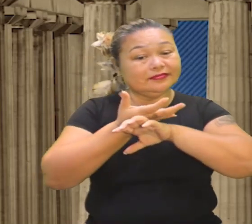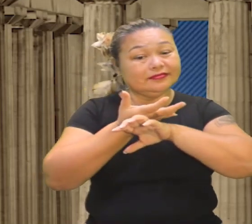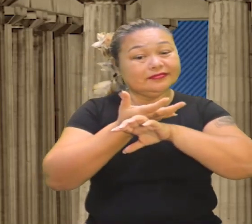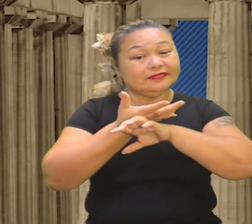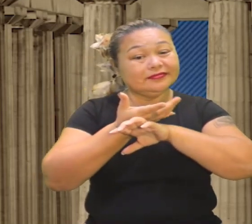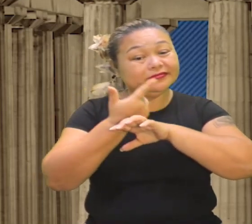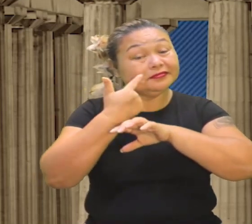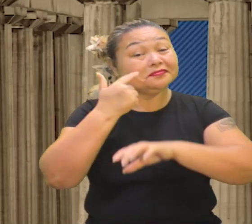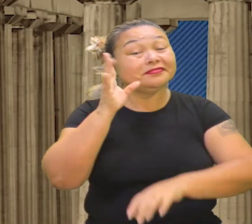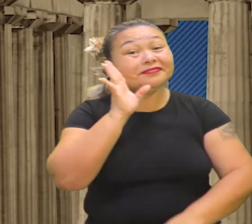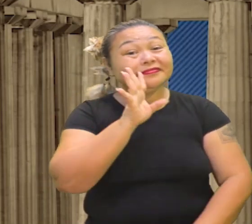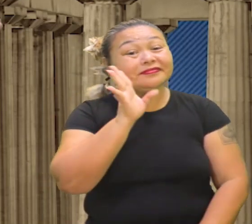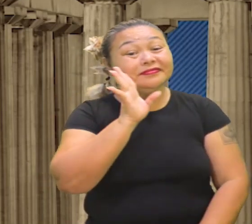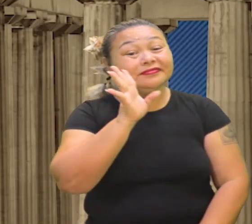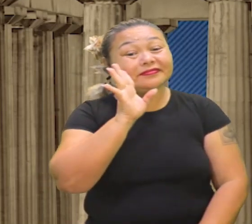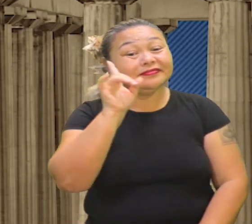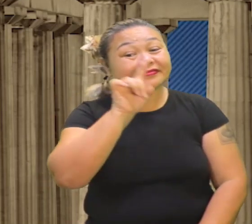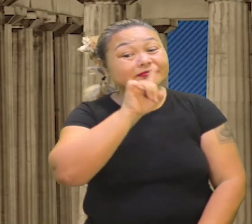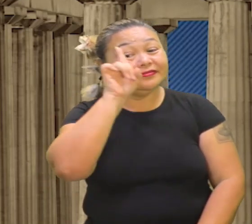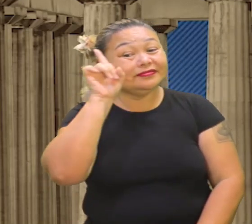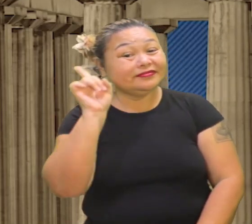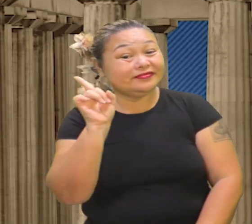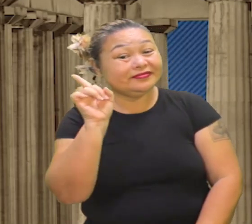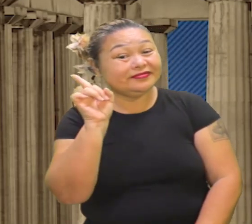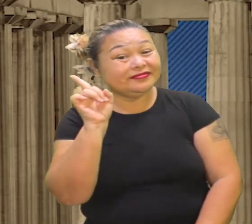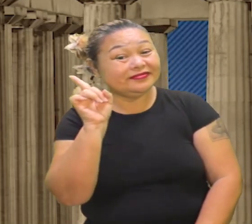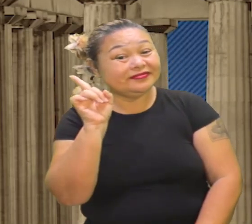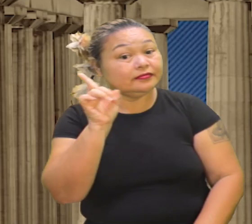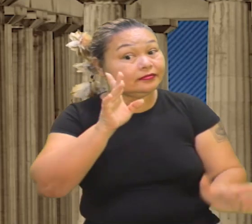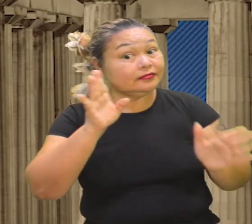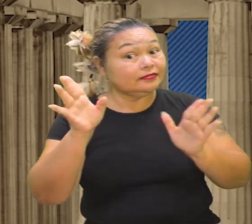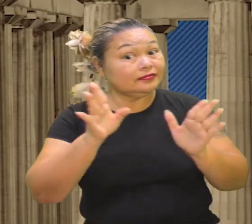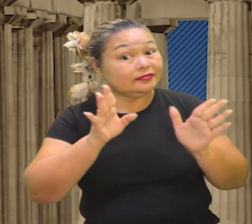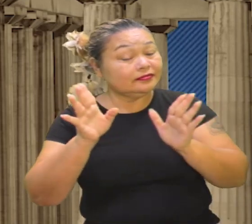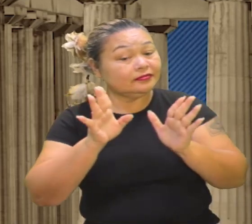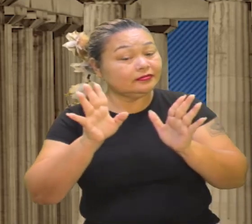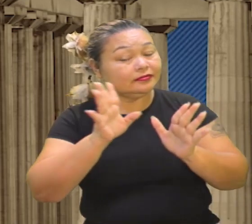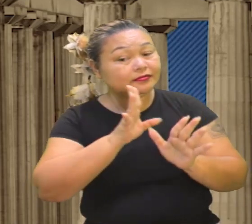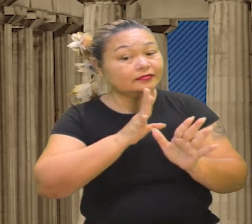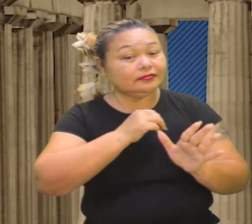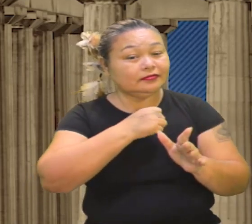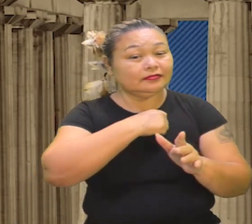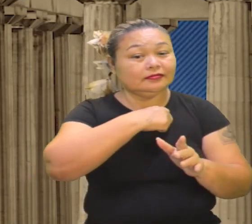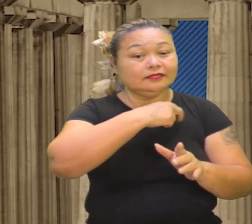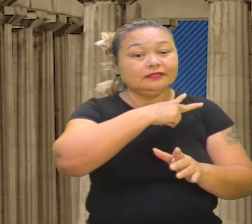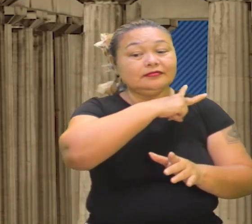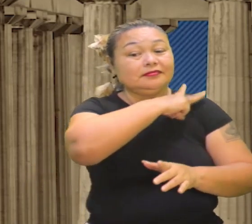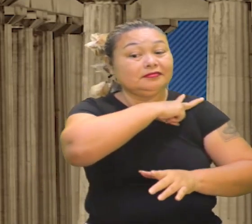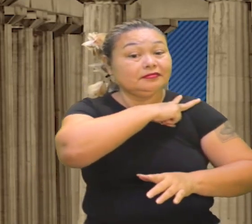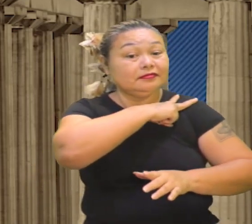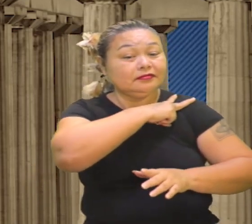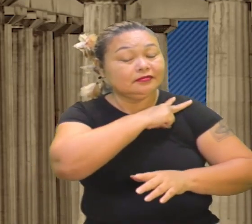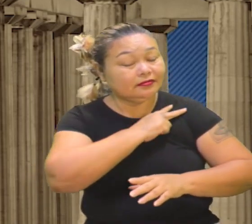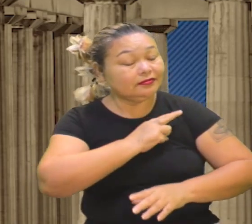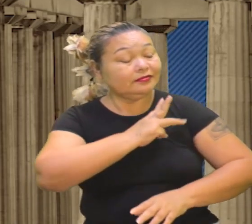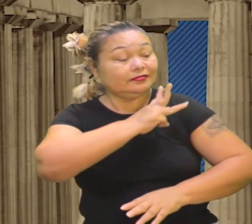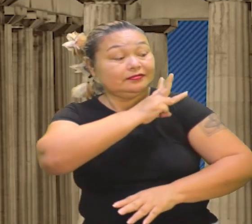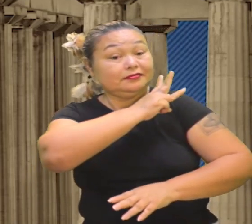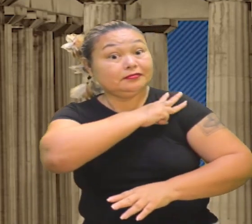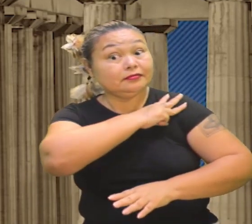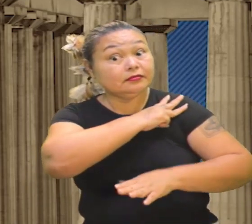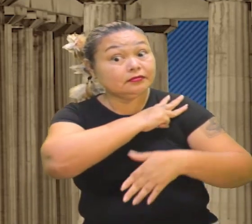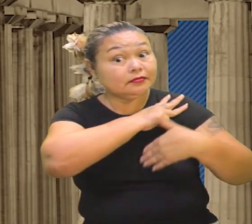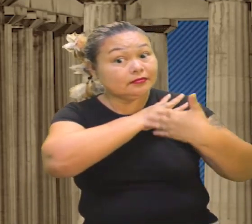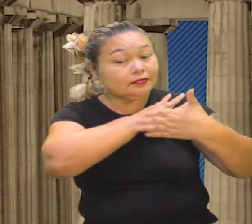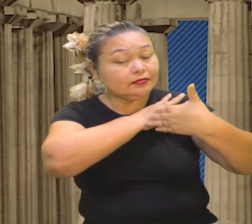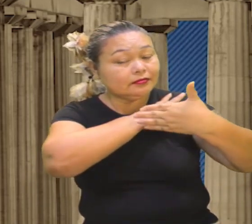E olha que bacana, vocês saíram já do ensino médio aí lá do segundão, agora vai para o terceirão, daqui a